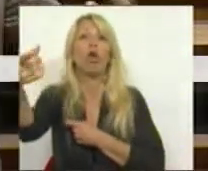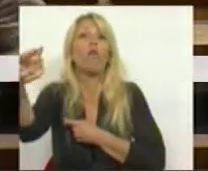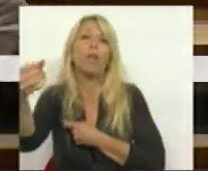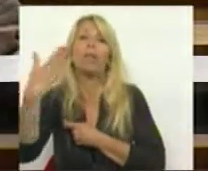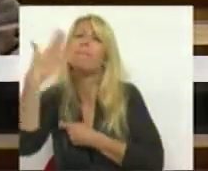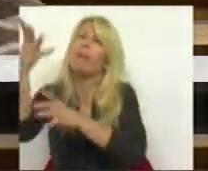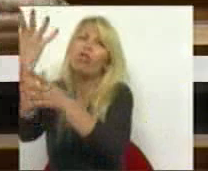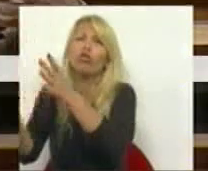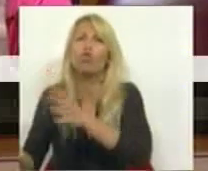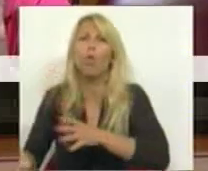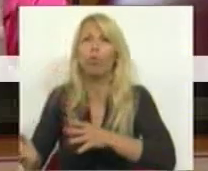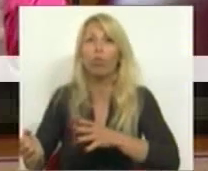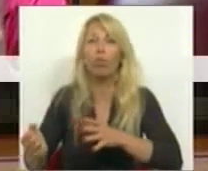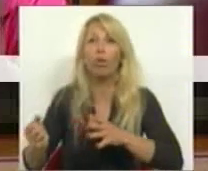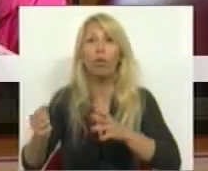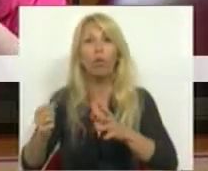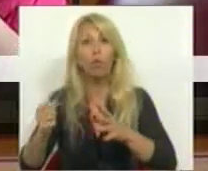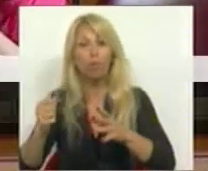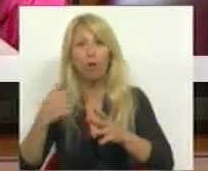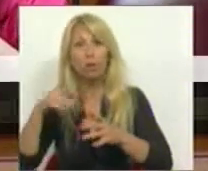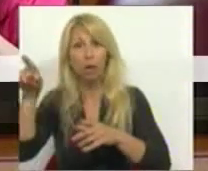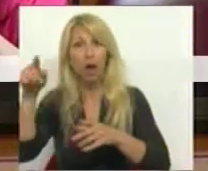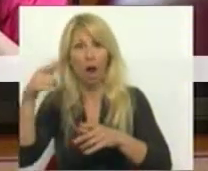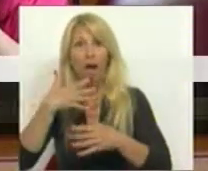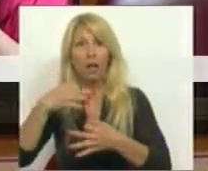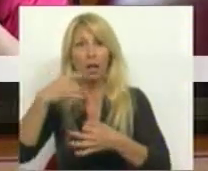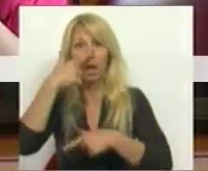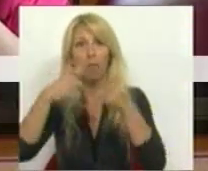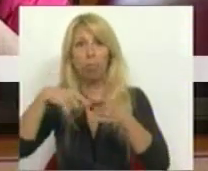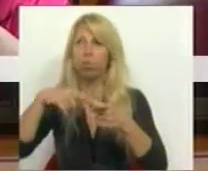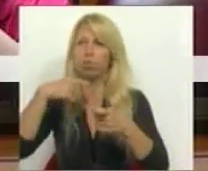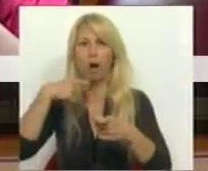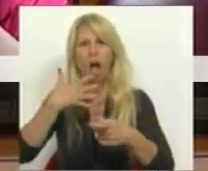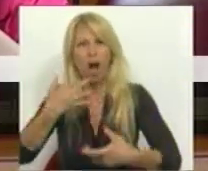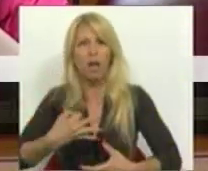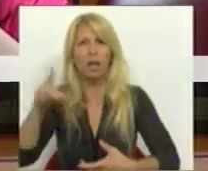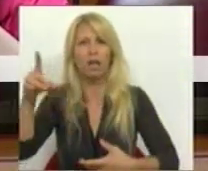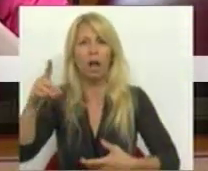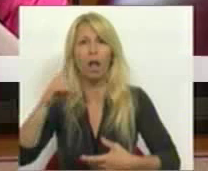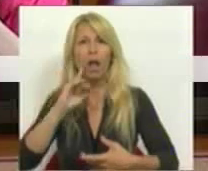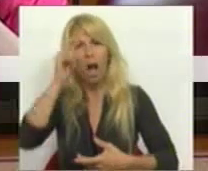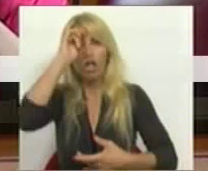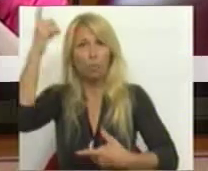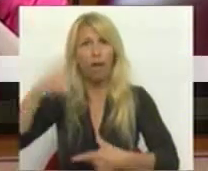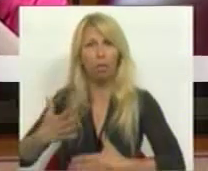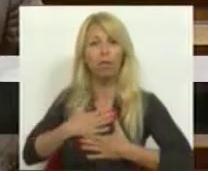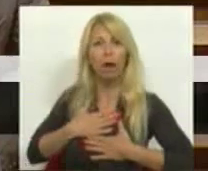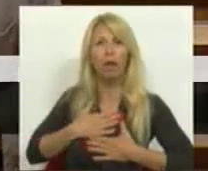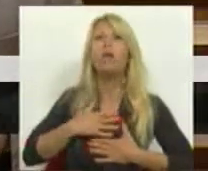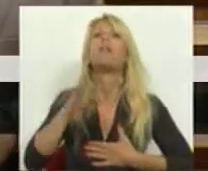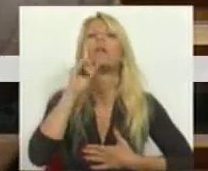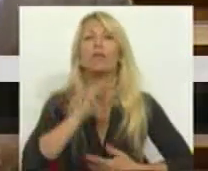mas alguém acredita que nos vamos levar a sério, que as pessoas nos vão respeitar? Pois Sra. Deputada, lembra-se dos pensionistas,